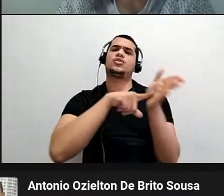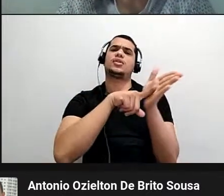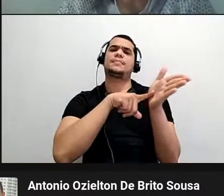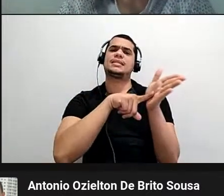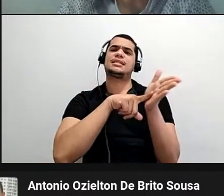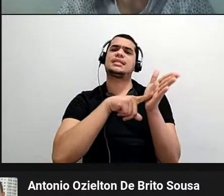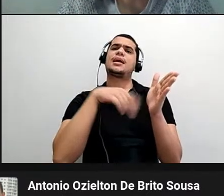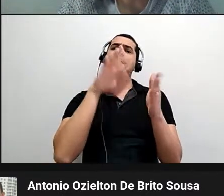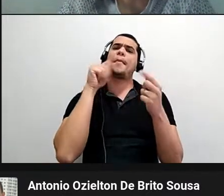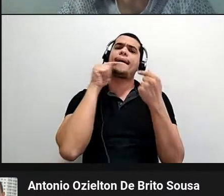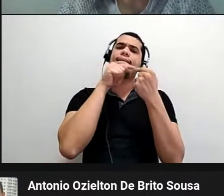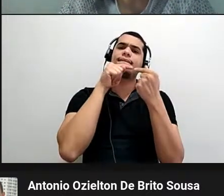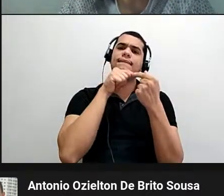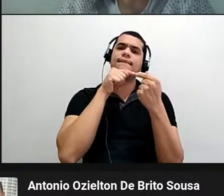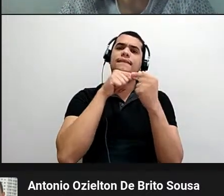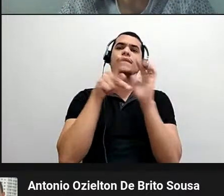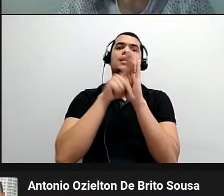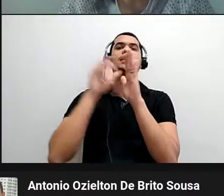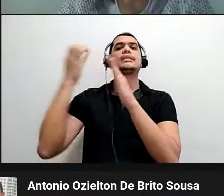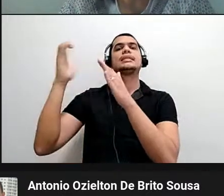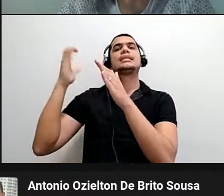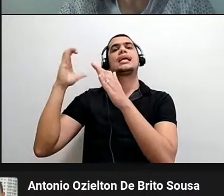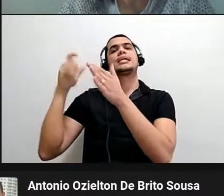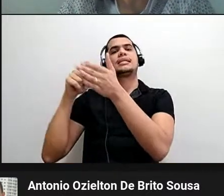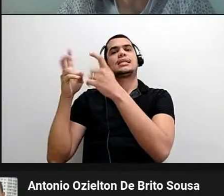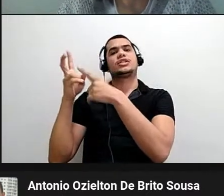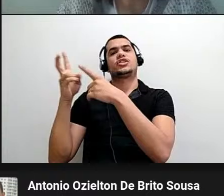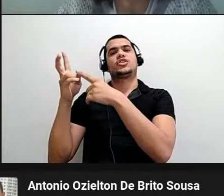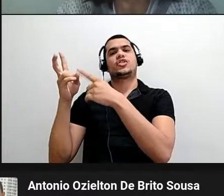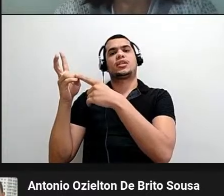seria mais condizente com a ciência indígena?